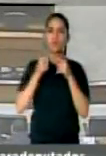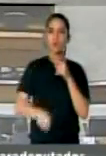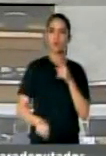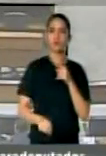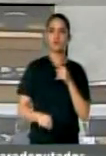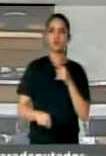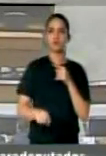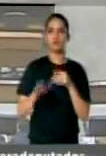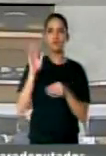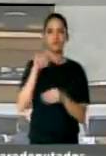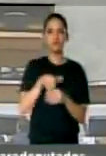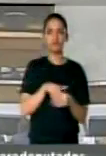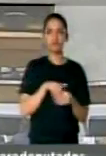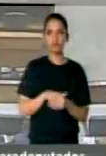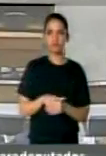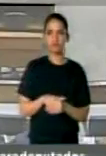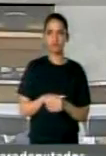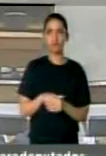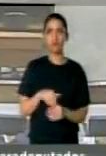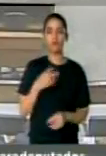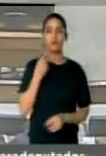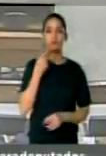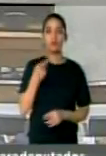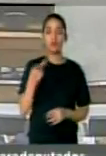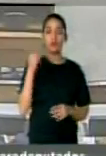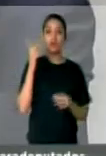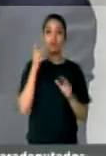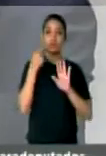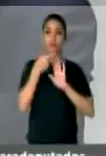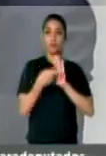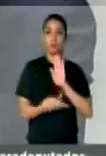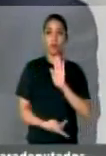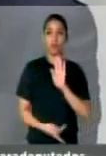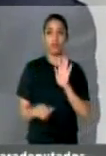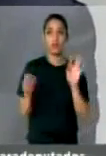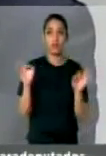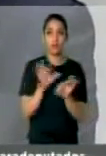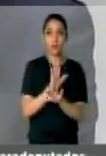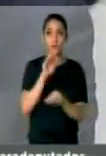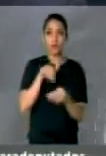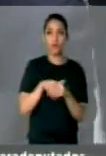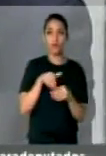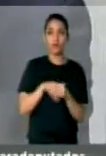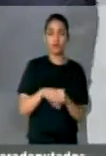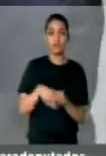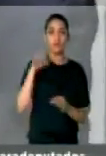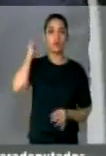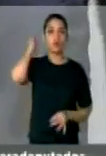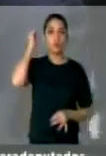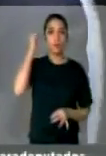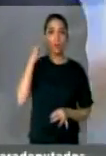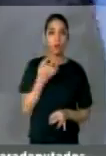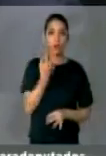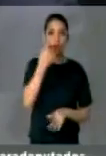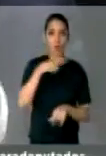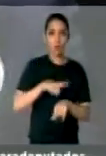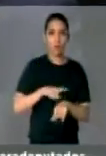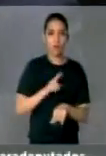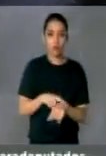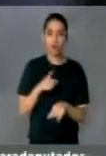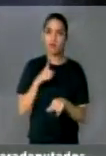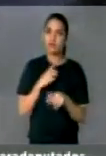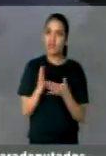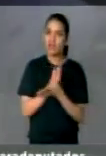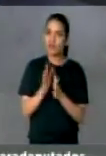as pessoas que estão nos acompanhando, esse projeto terminou de ser votado a uma hora da madrugada. Foi feito alterações e é preciso